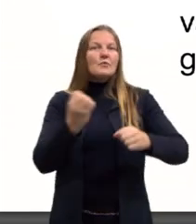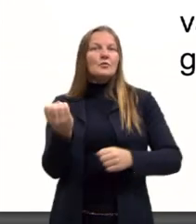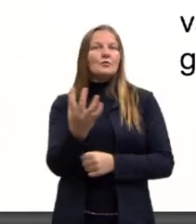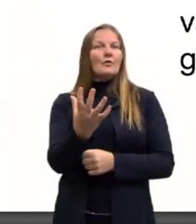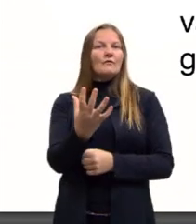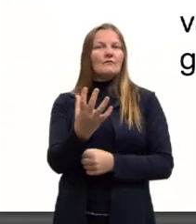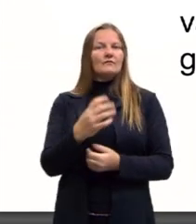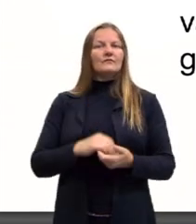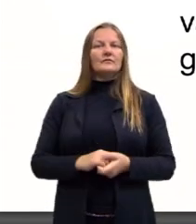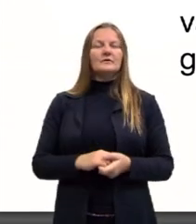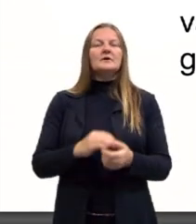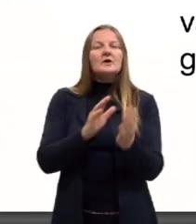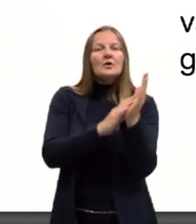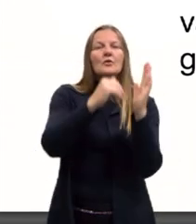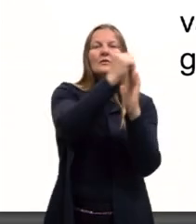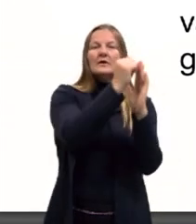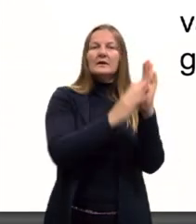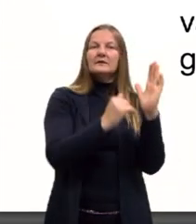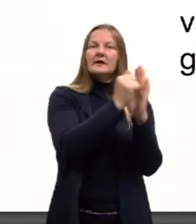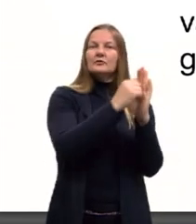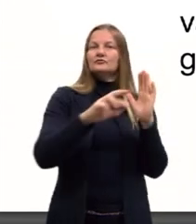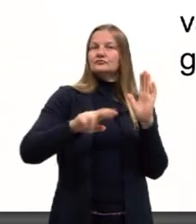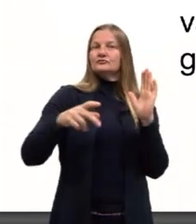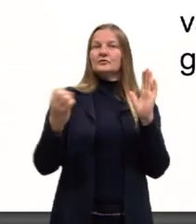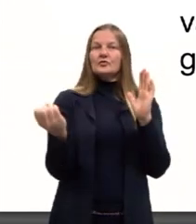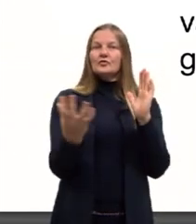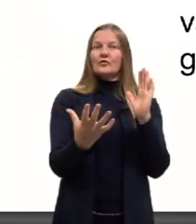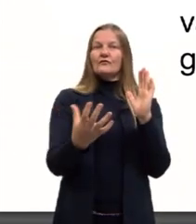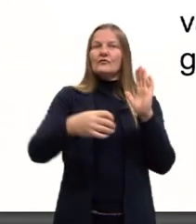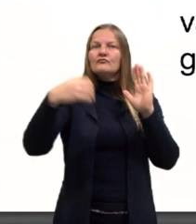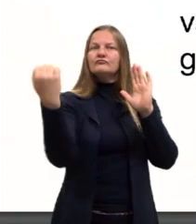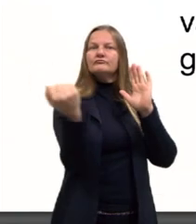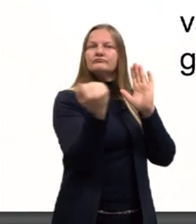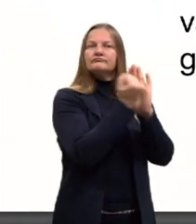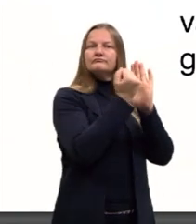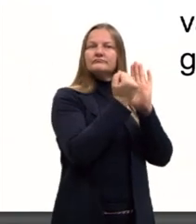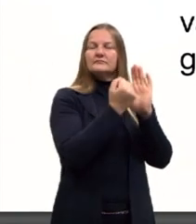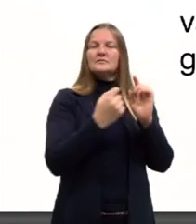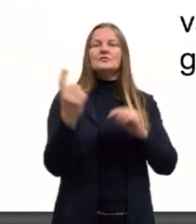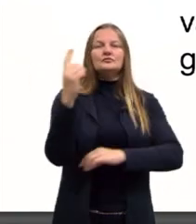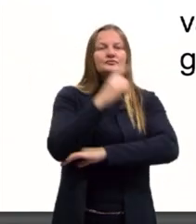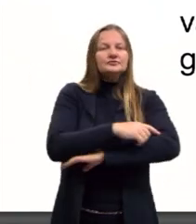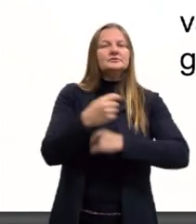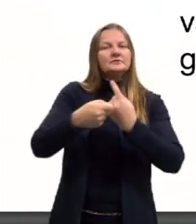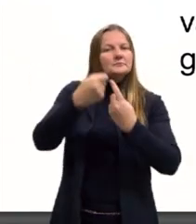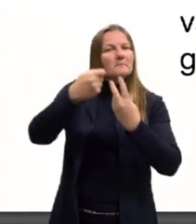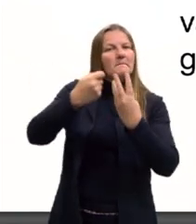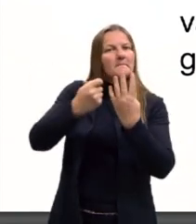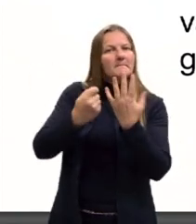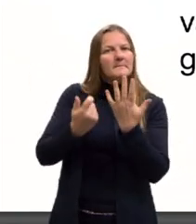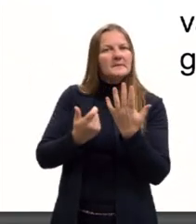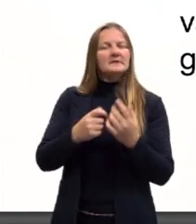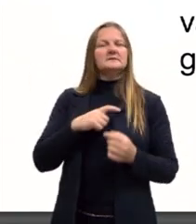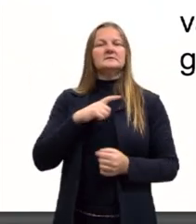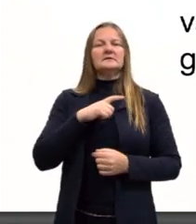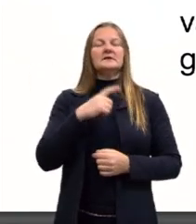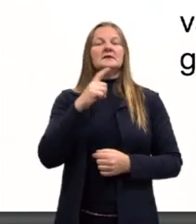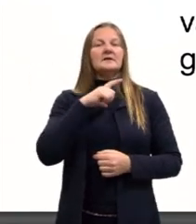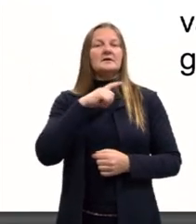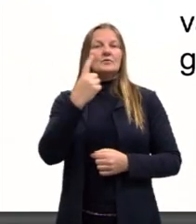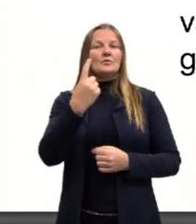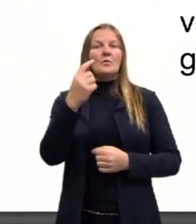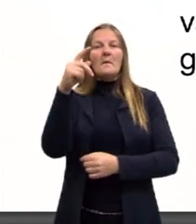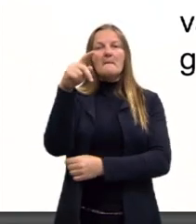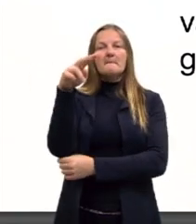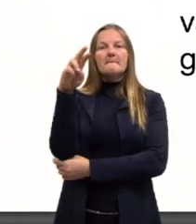novo tempo precisa de uma nova forma de marcar os dias, os meses. Tem um mês, por exemplo, que é o